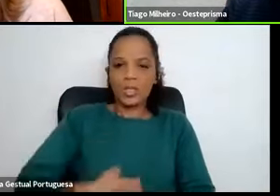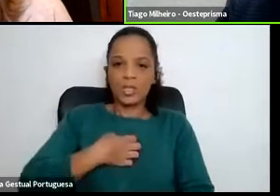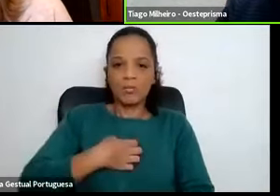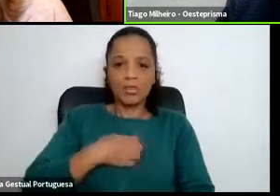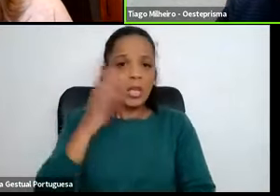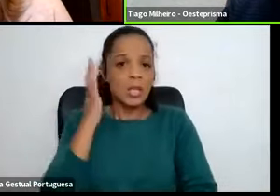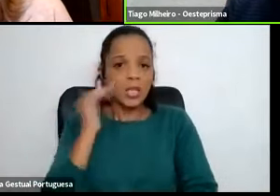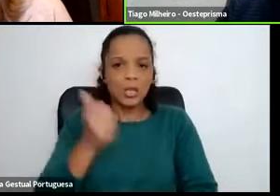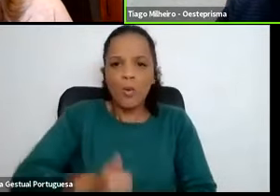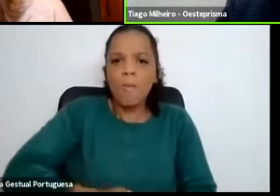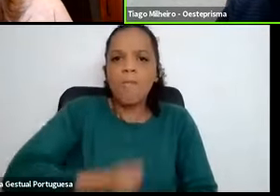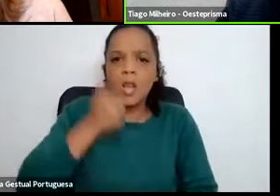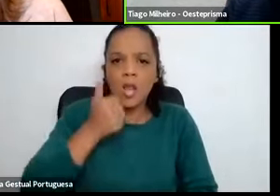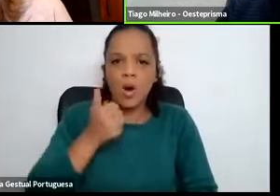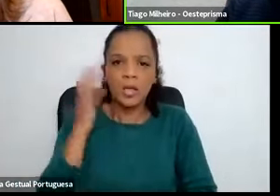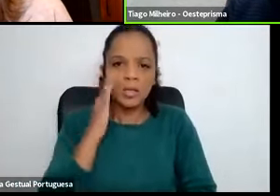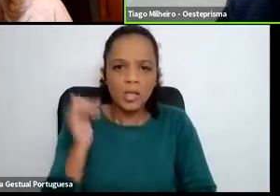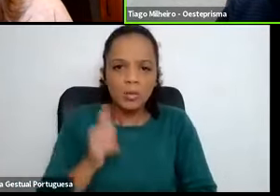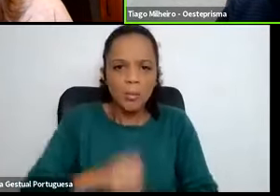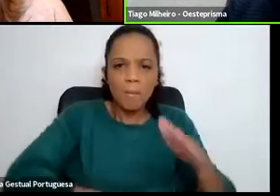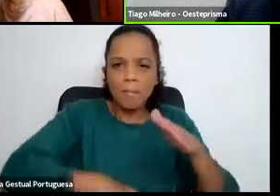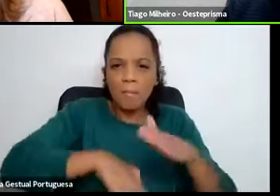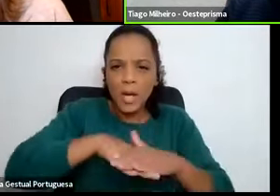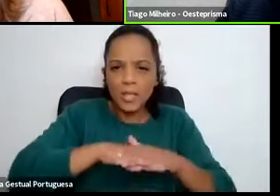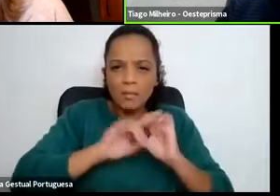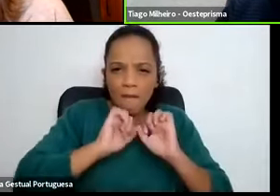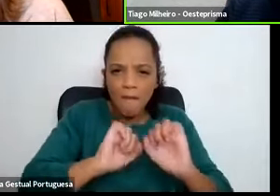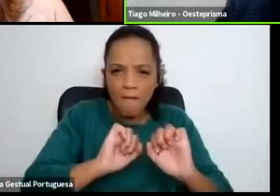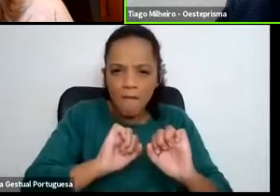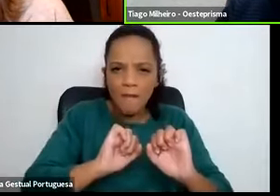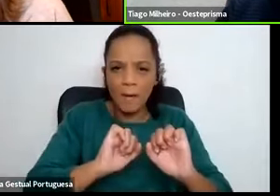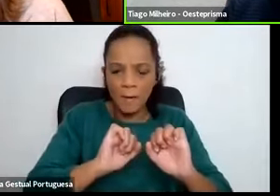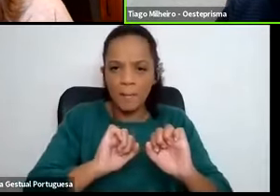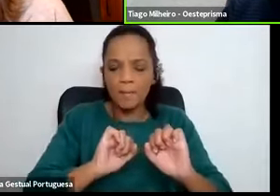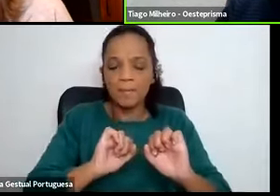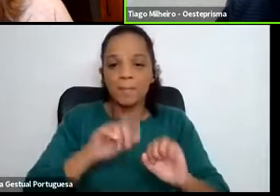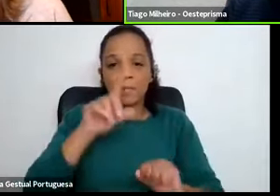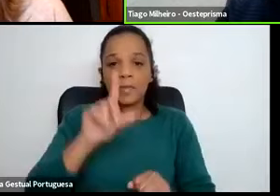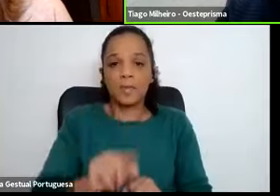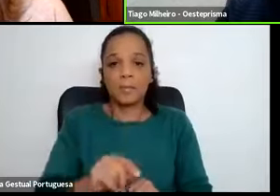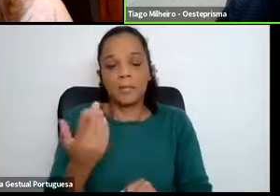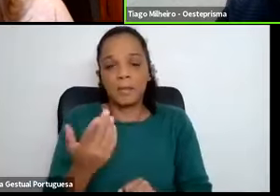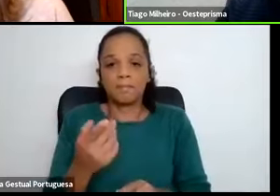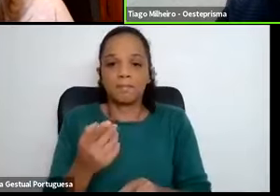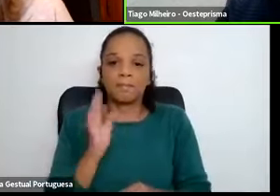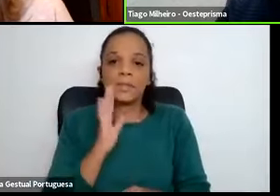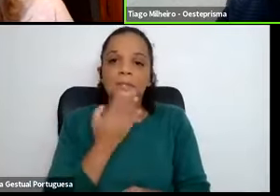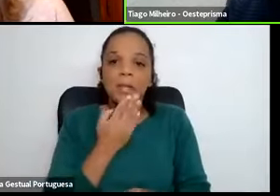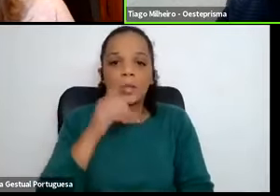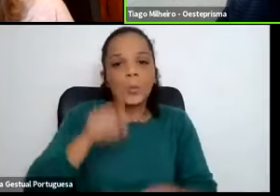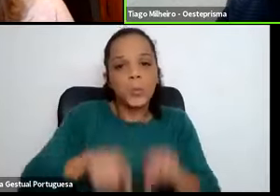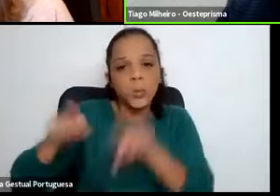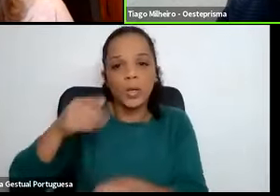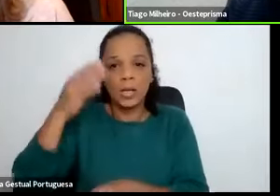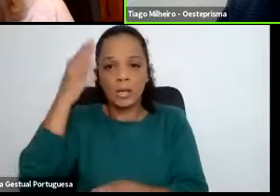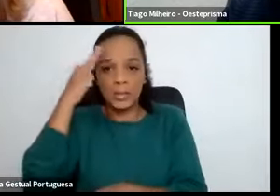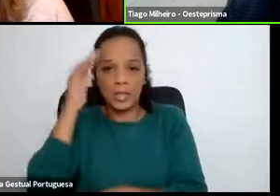procuram com as suas capacidades e com as suas